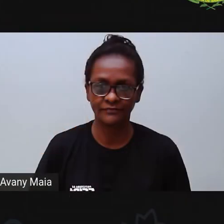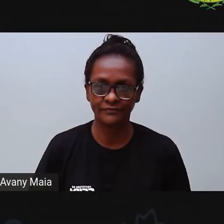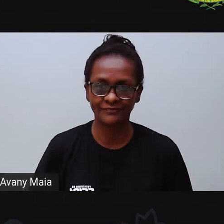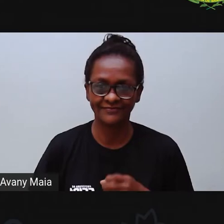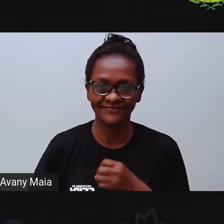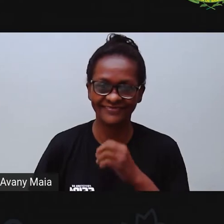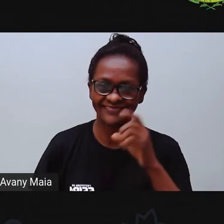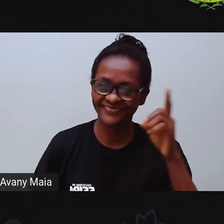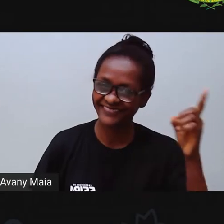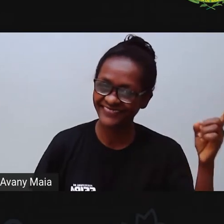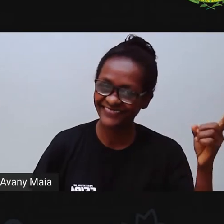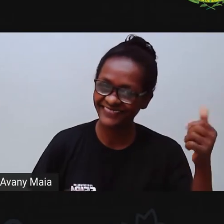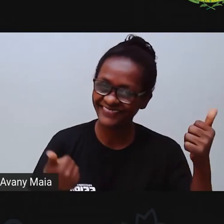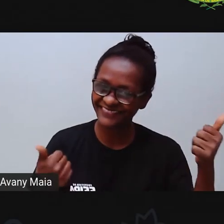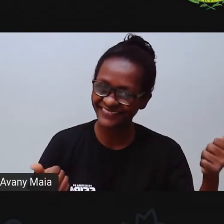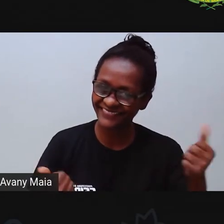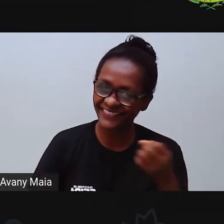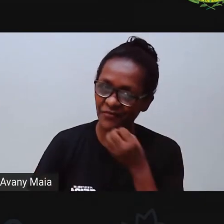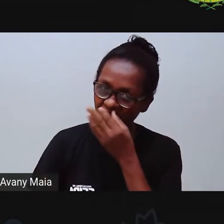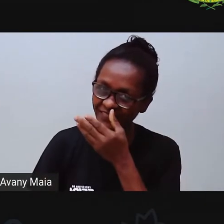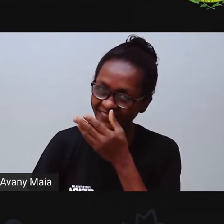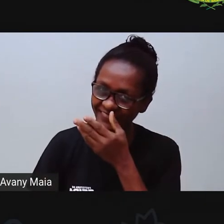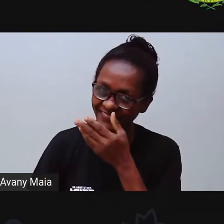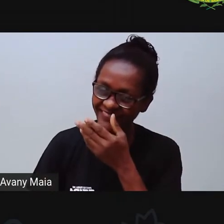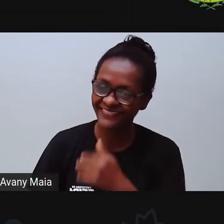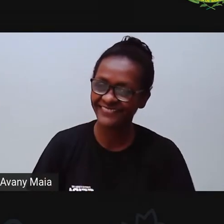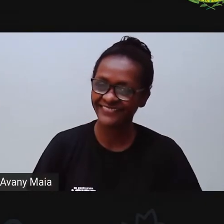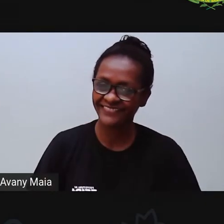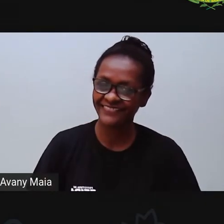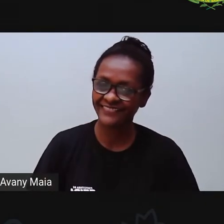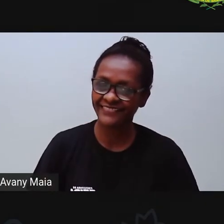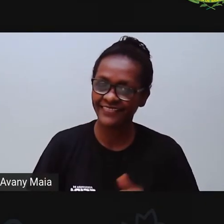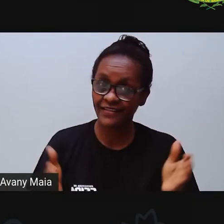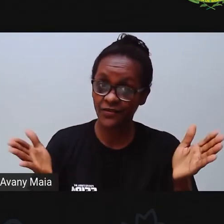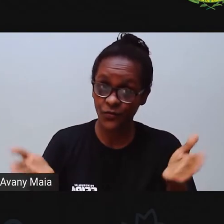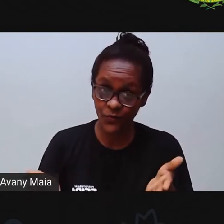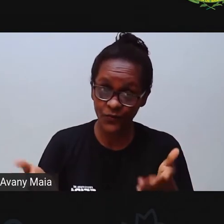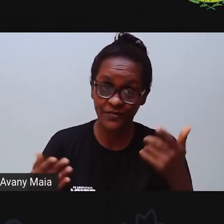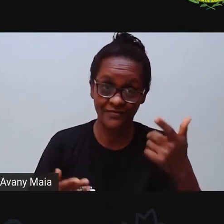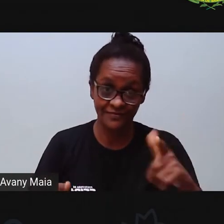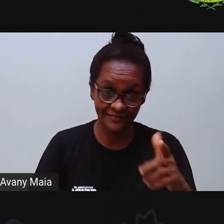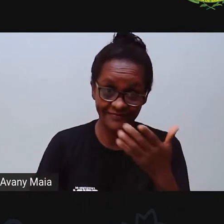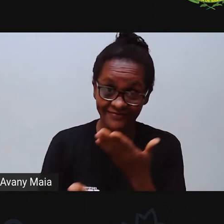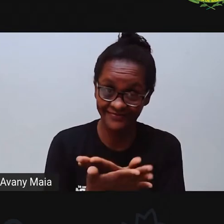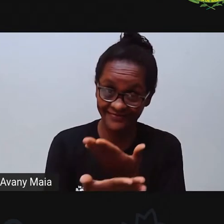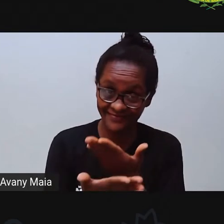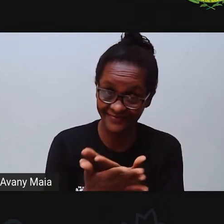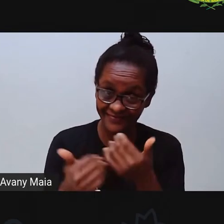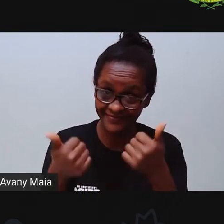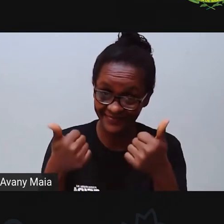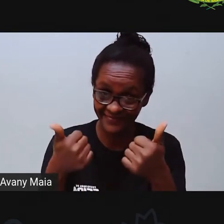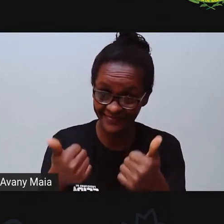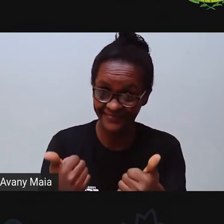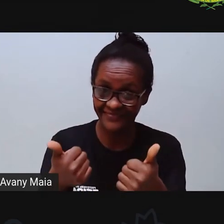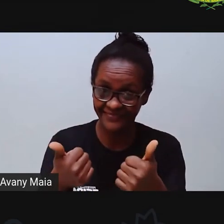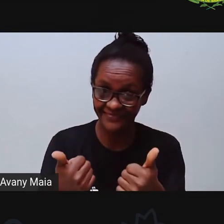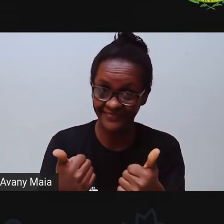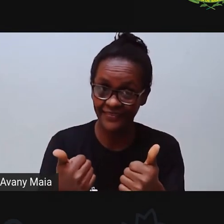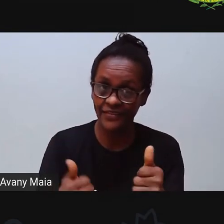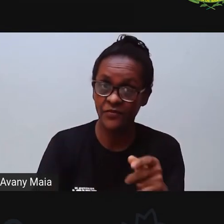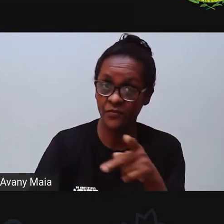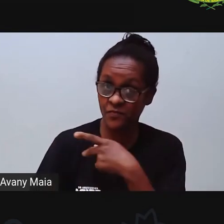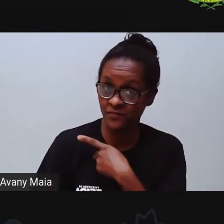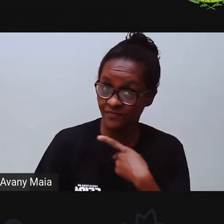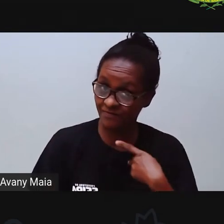Olá, crianças! Tudo bem com vocês? Vamos para mais uma aula, né? Então, espero que vocês estejam